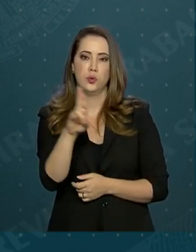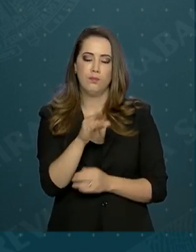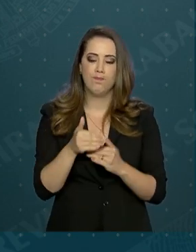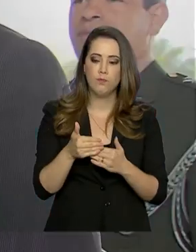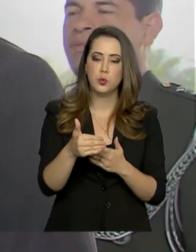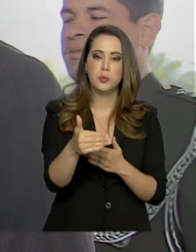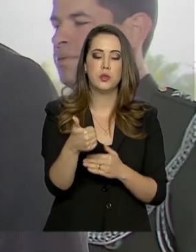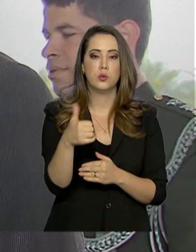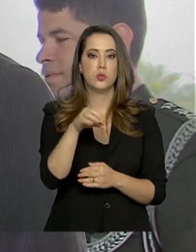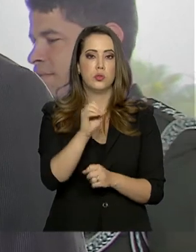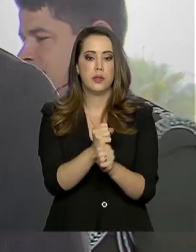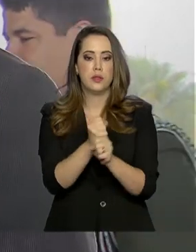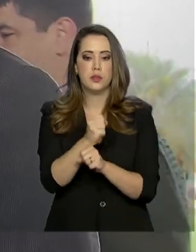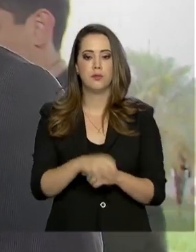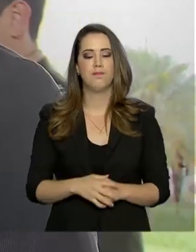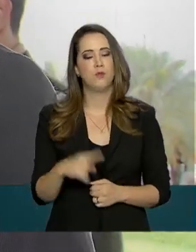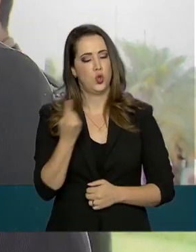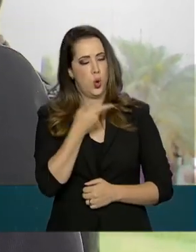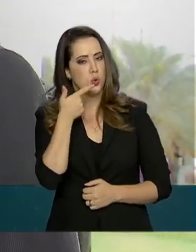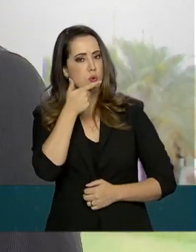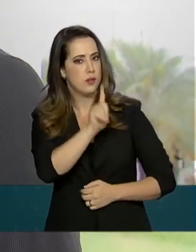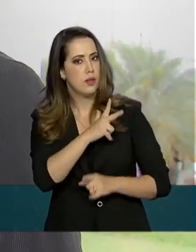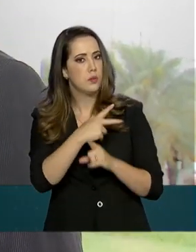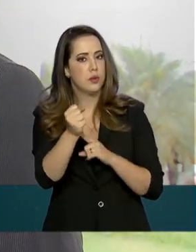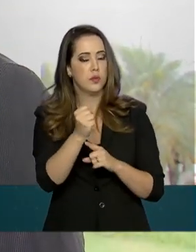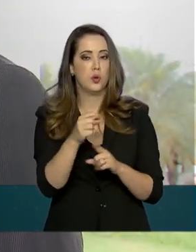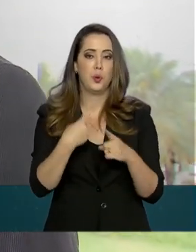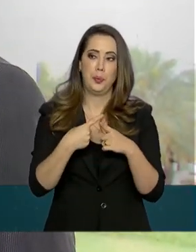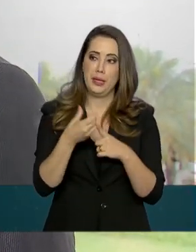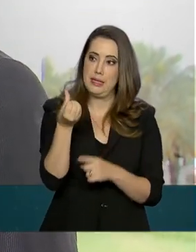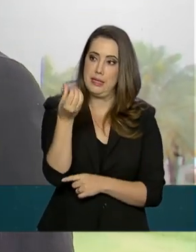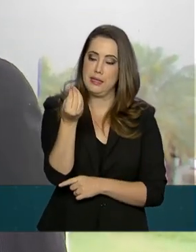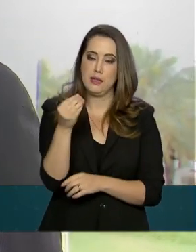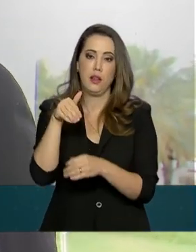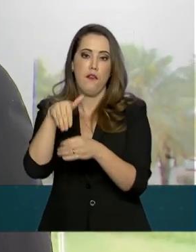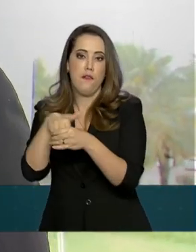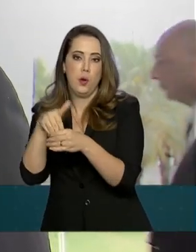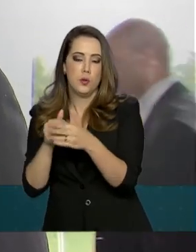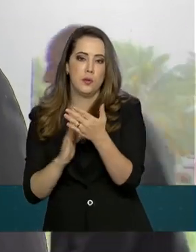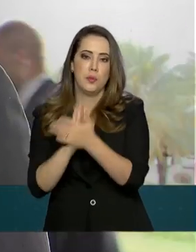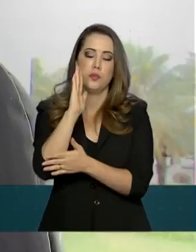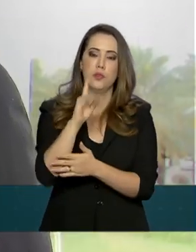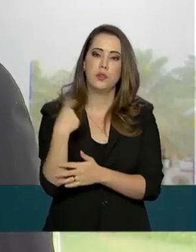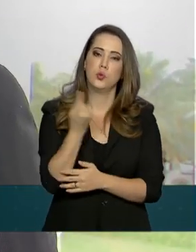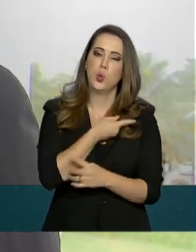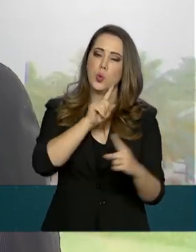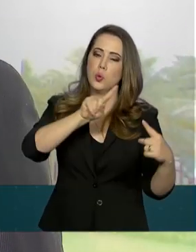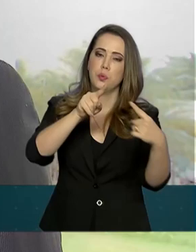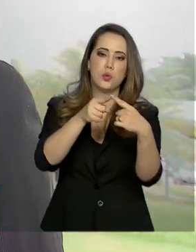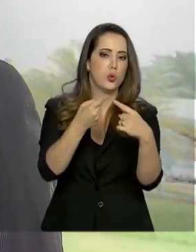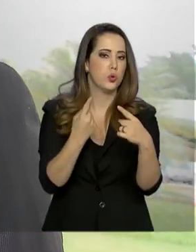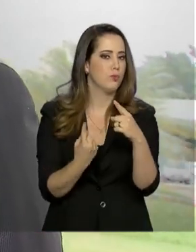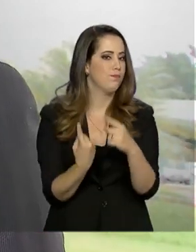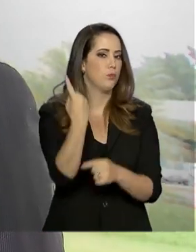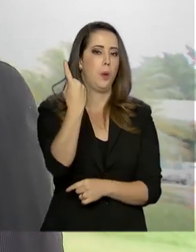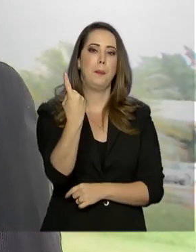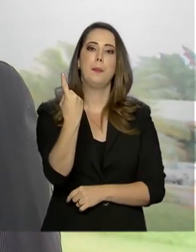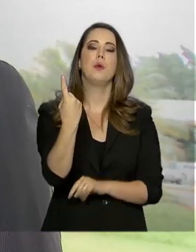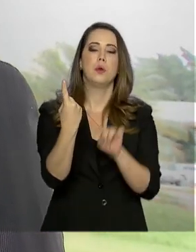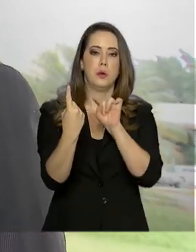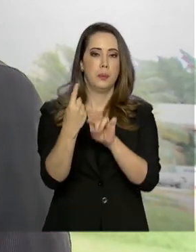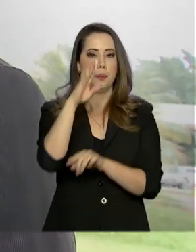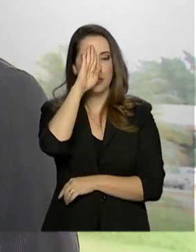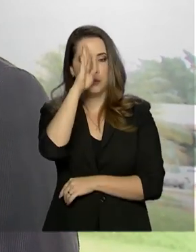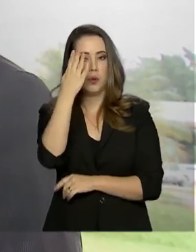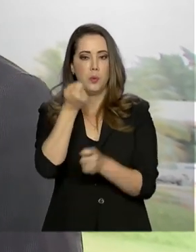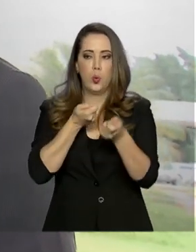10 anos. Uma vitória aí com 60 votos a favor. Então, aquilo que era o nosso objetivo número um para buscar o